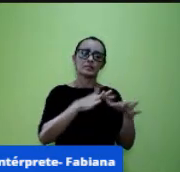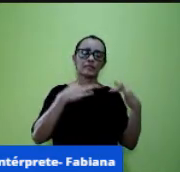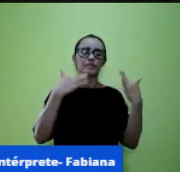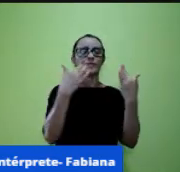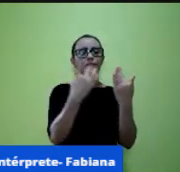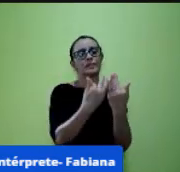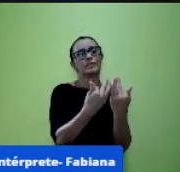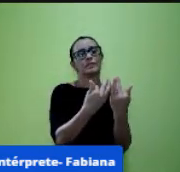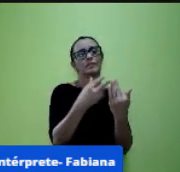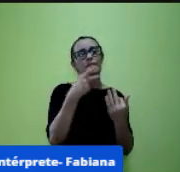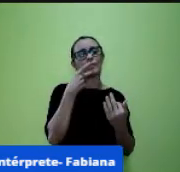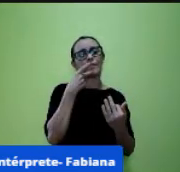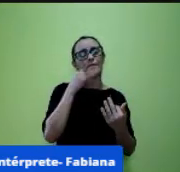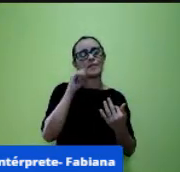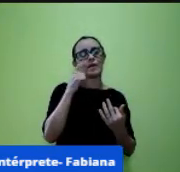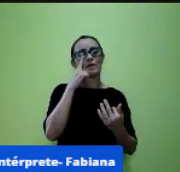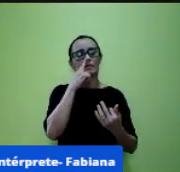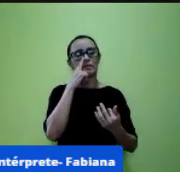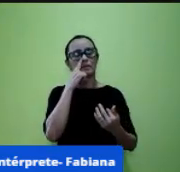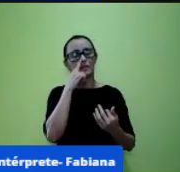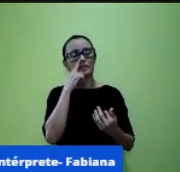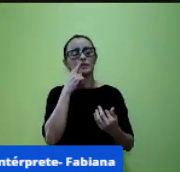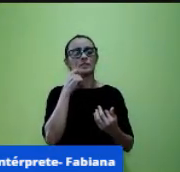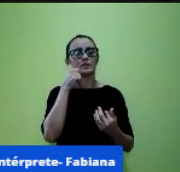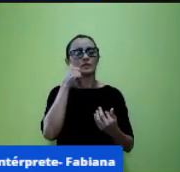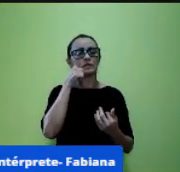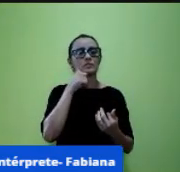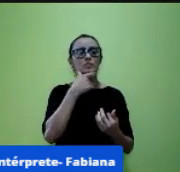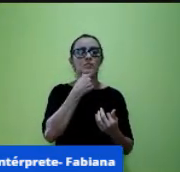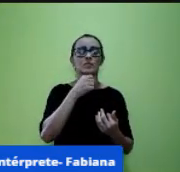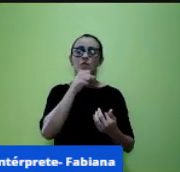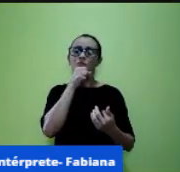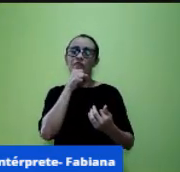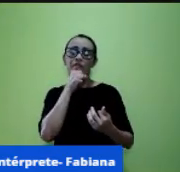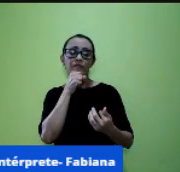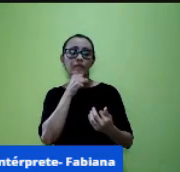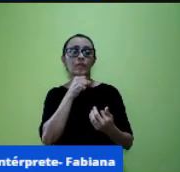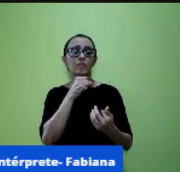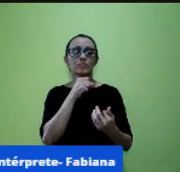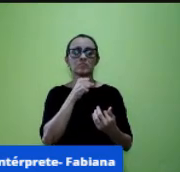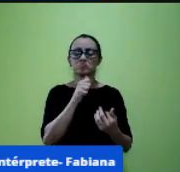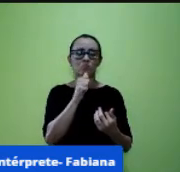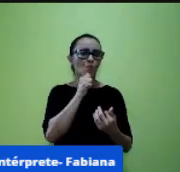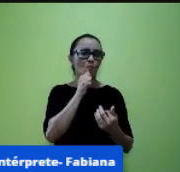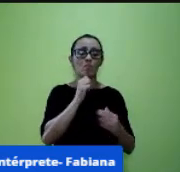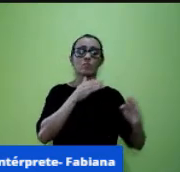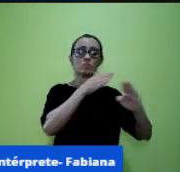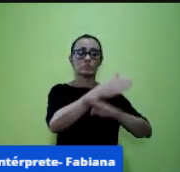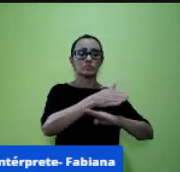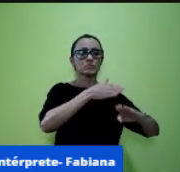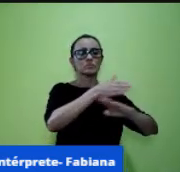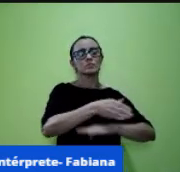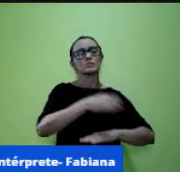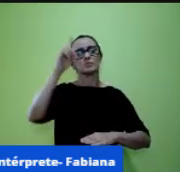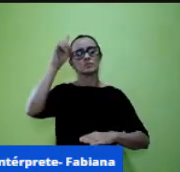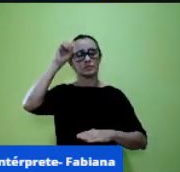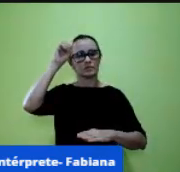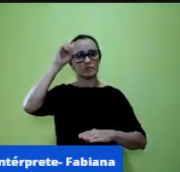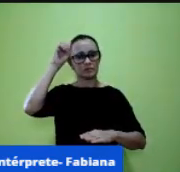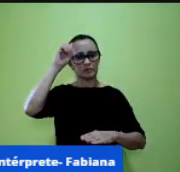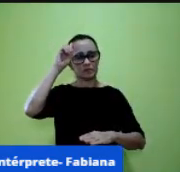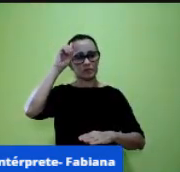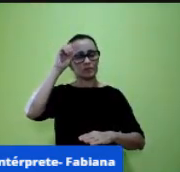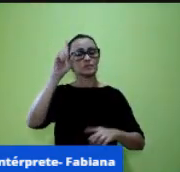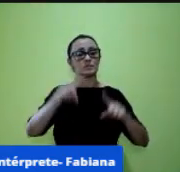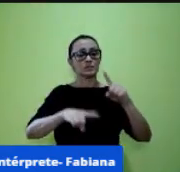muitas vezes não tinham acesso também com tanta frequência diária dessa ferramenta e